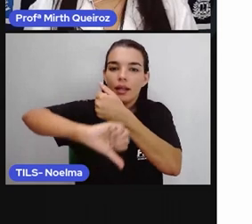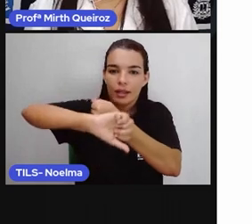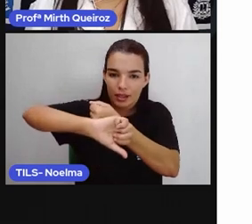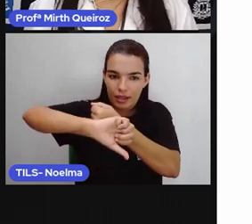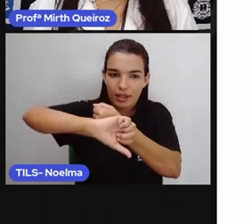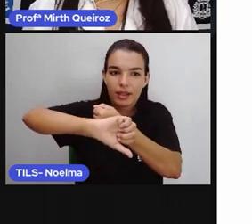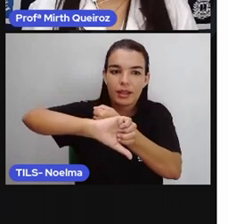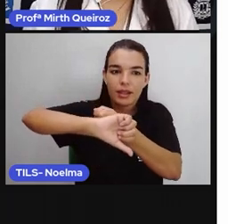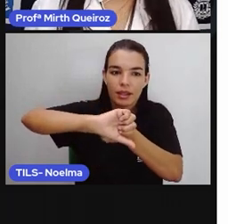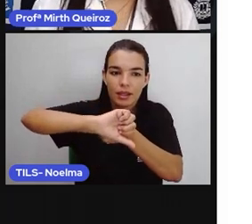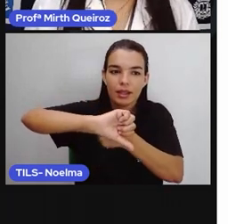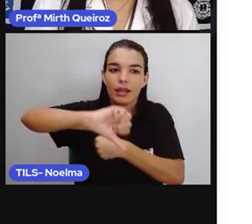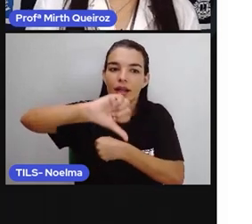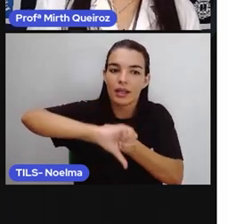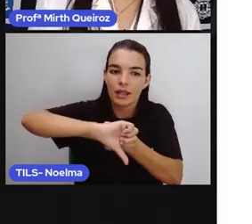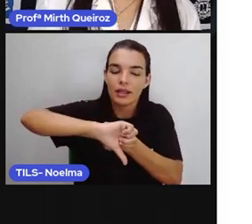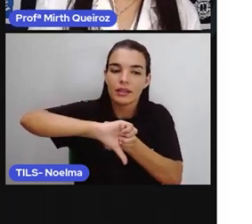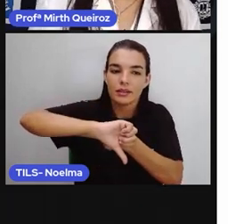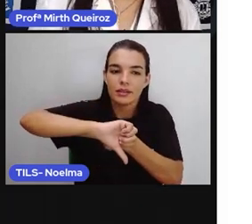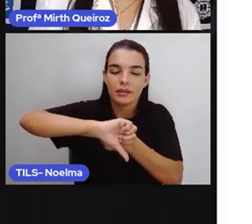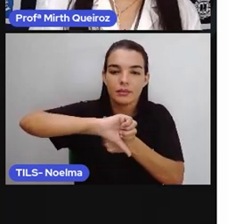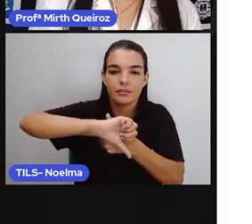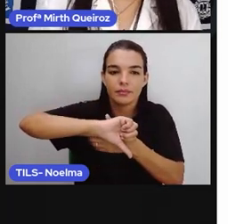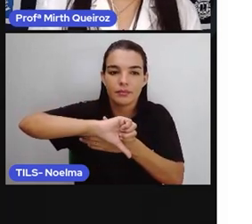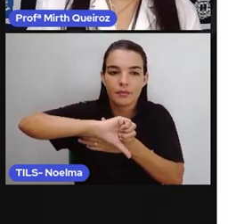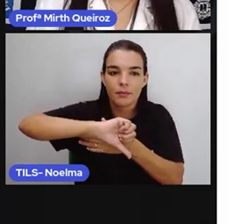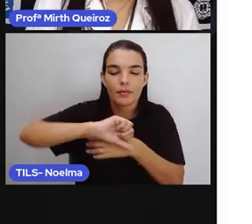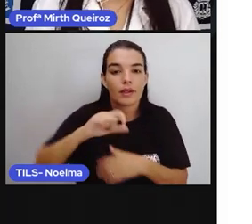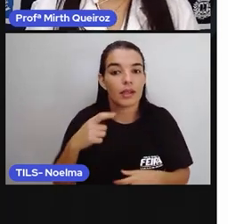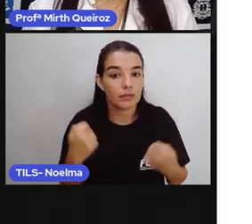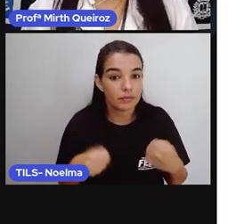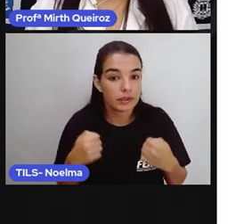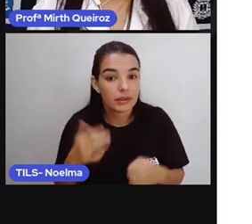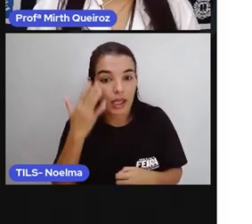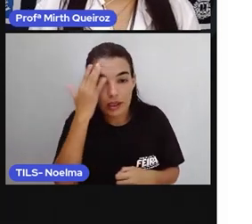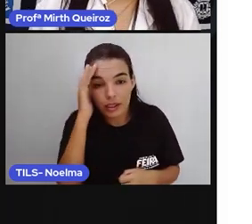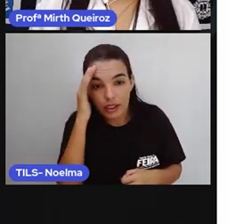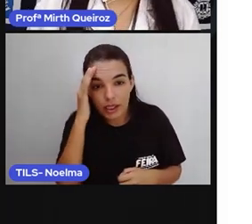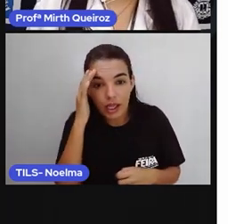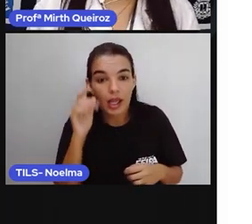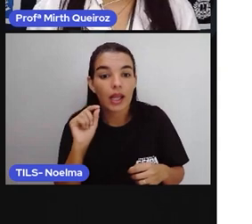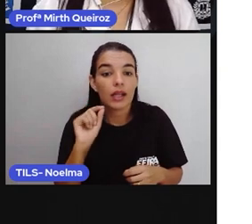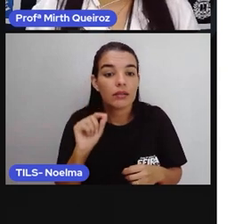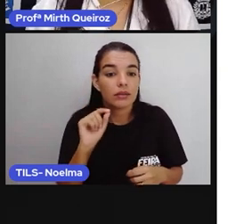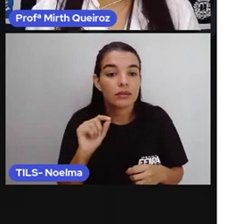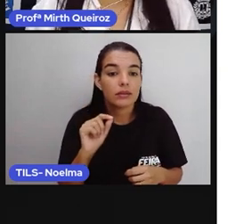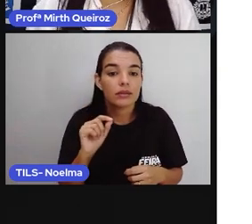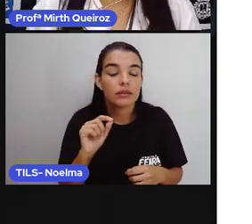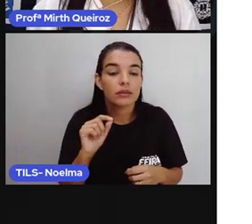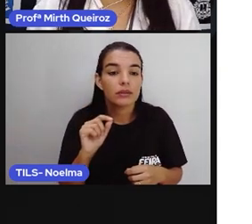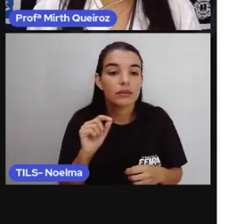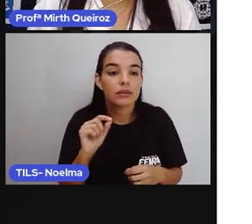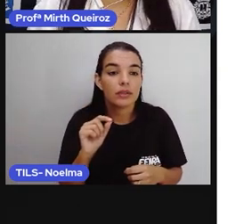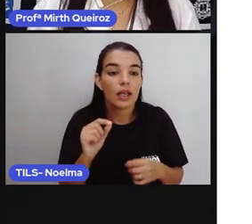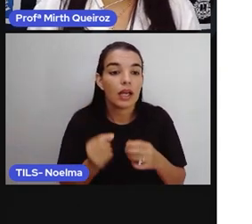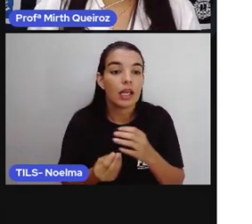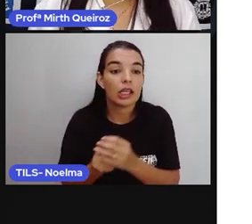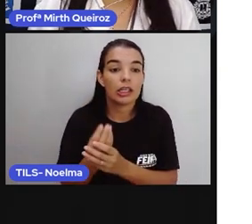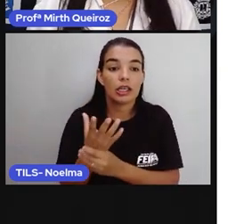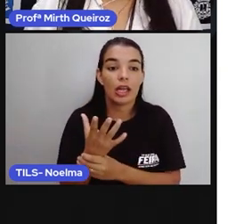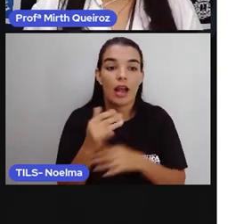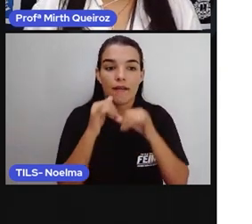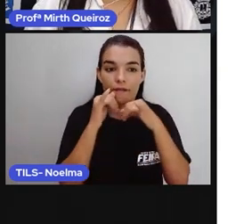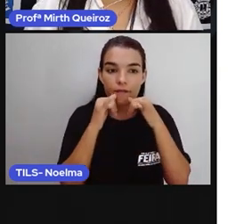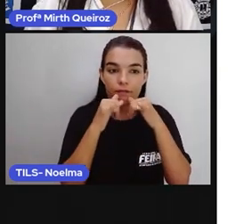quem inventa, né, quem fala falsas verdades, né, quem faz criações de